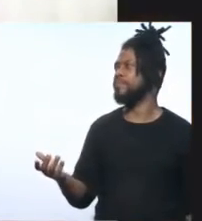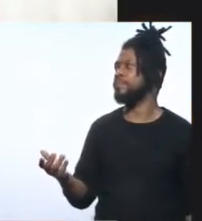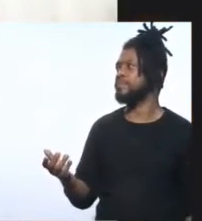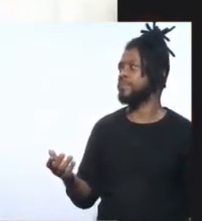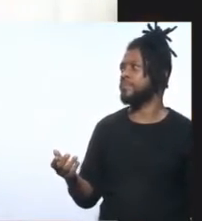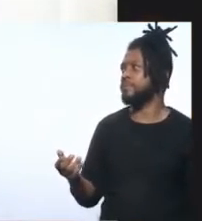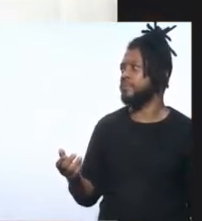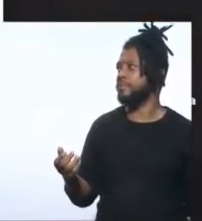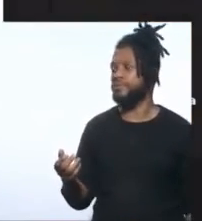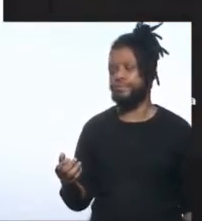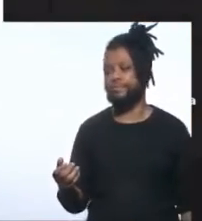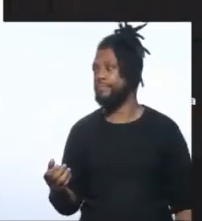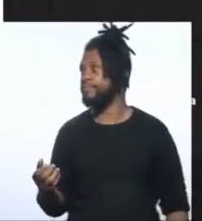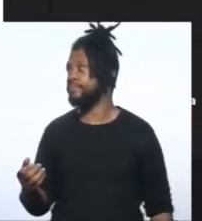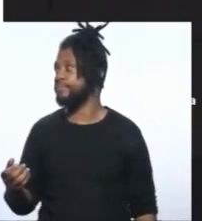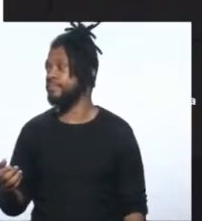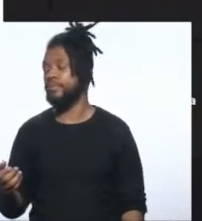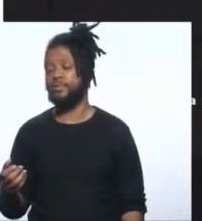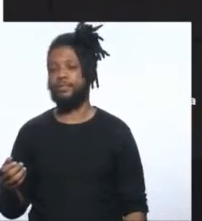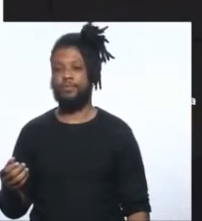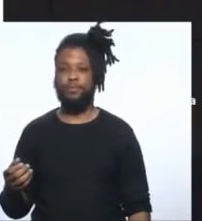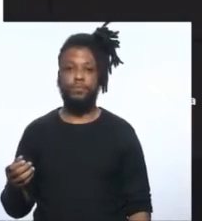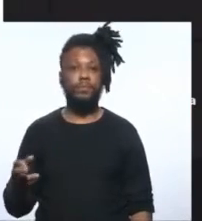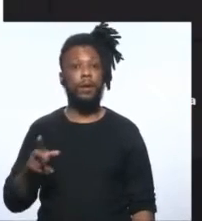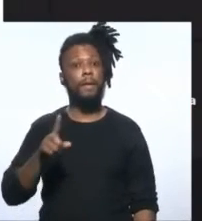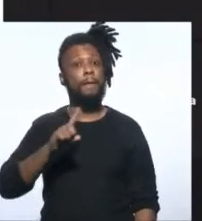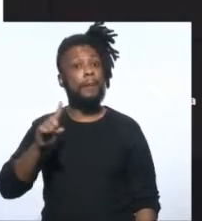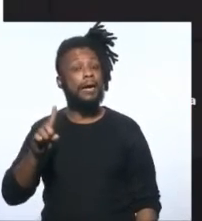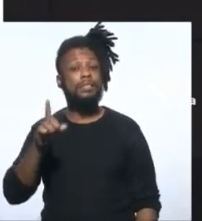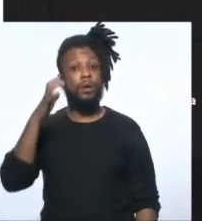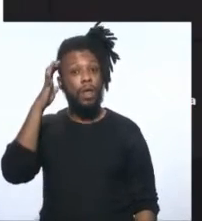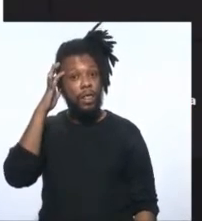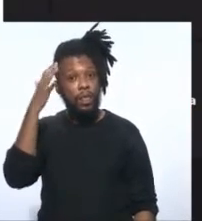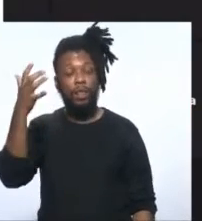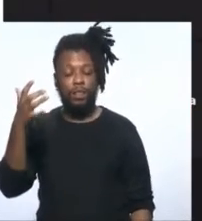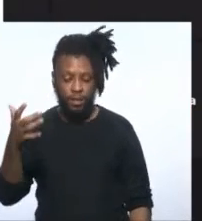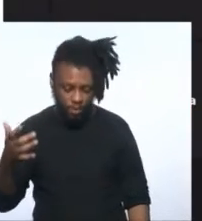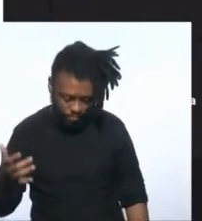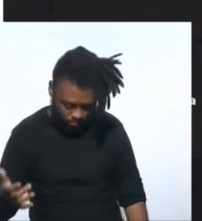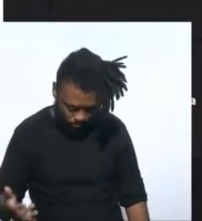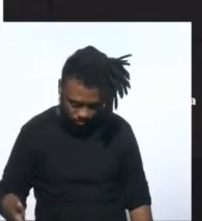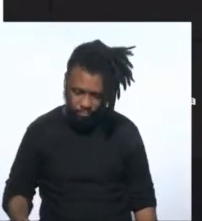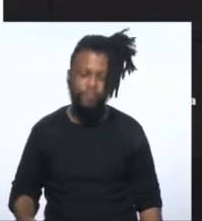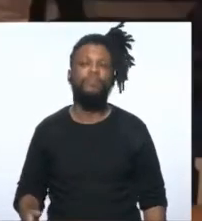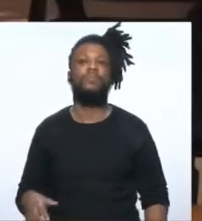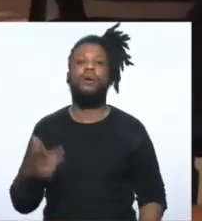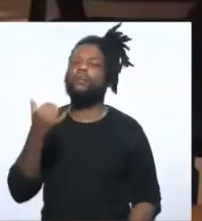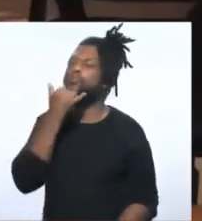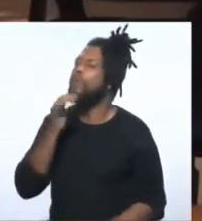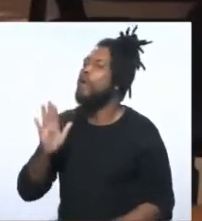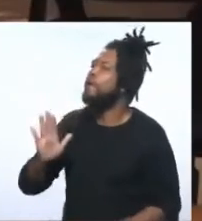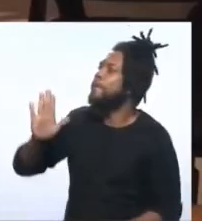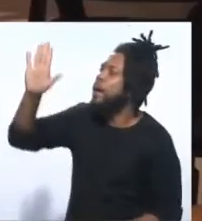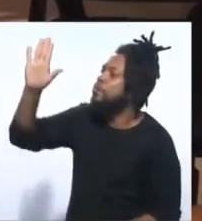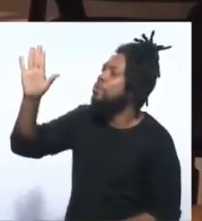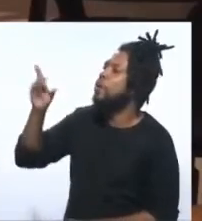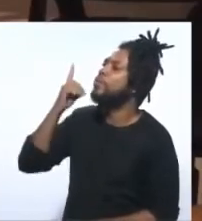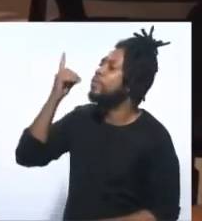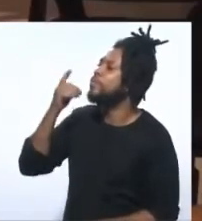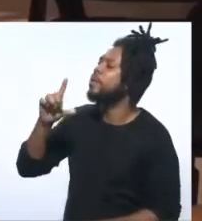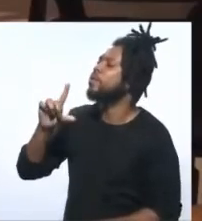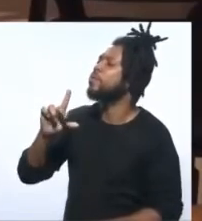não vamos decidir isso. peço uma parte ao deputado Luiz Paulo.